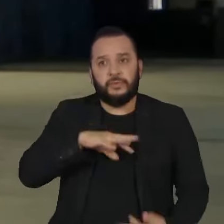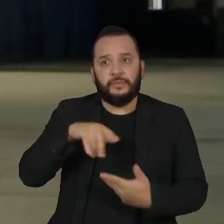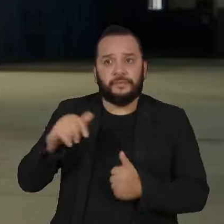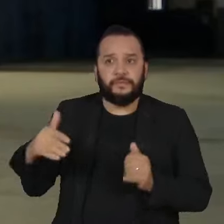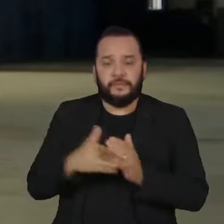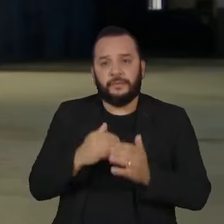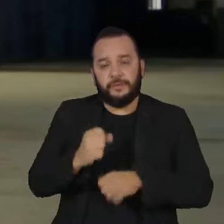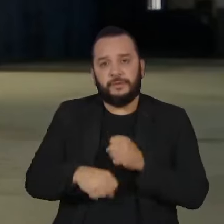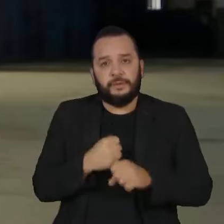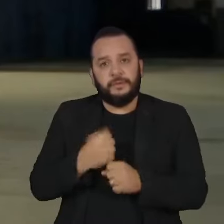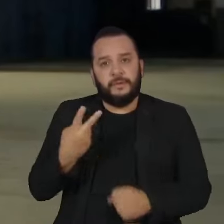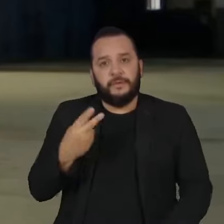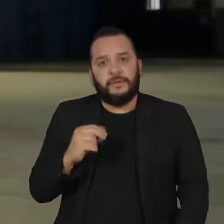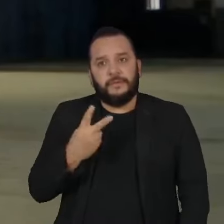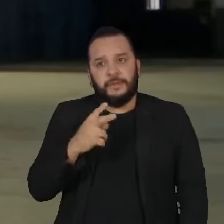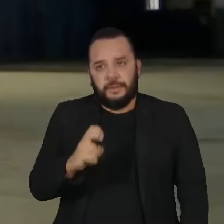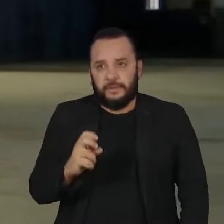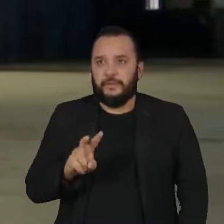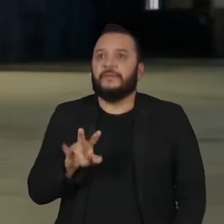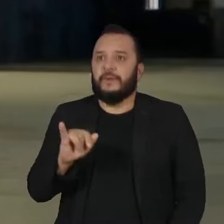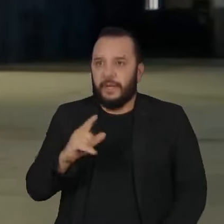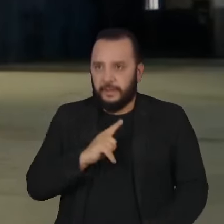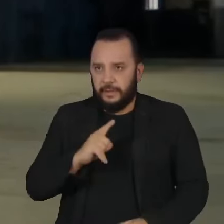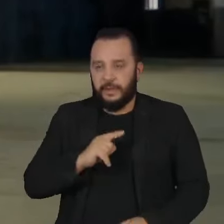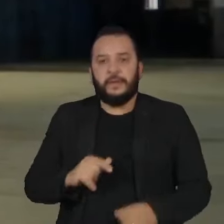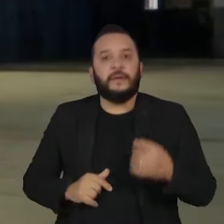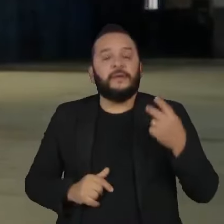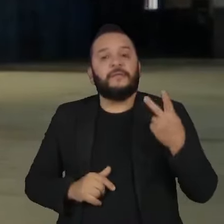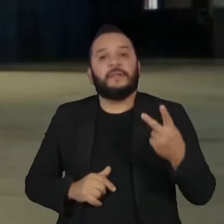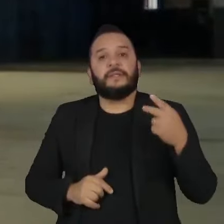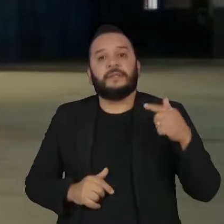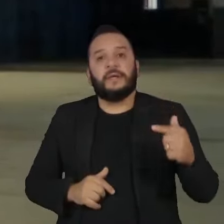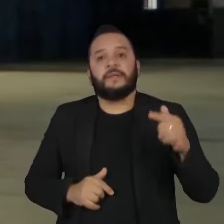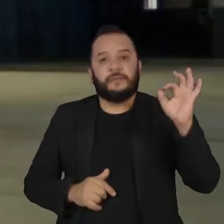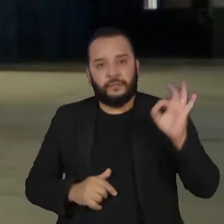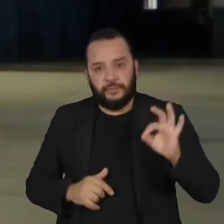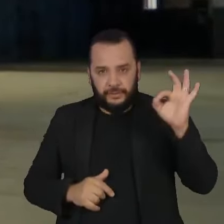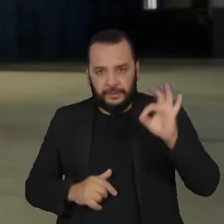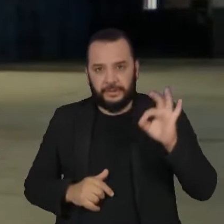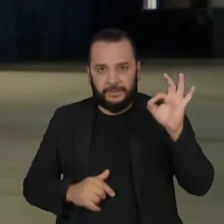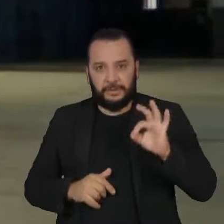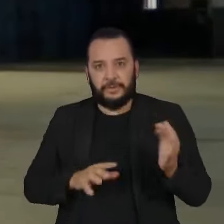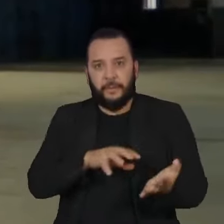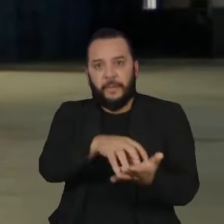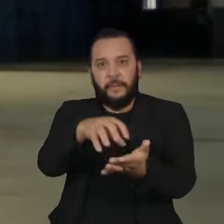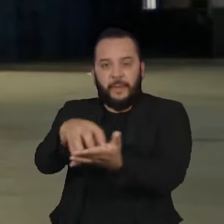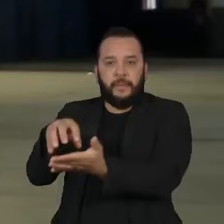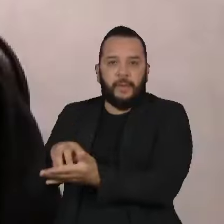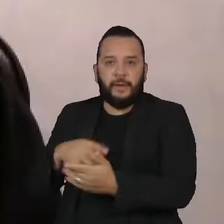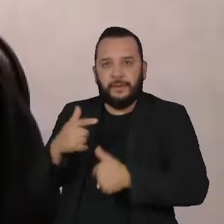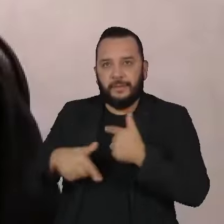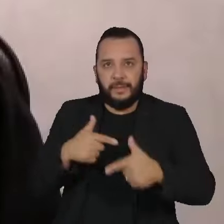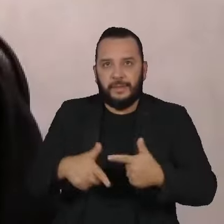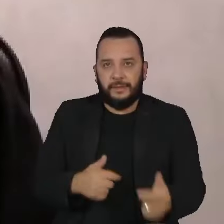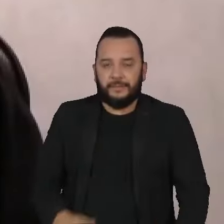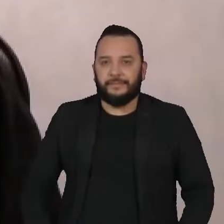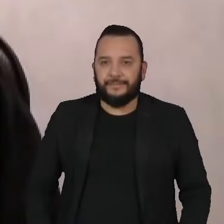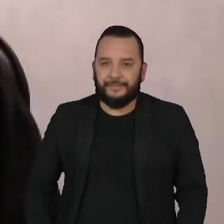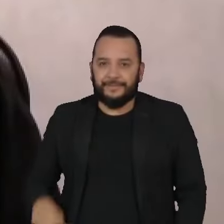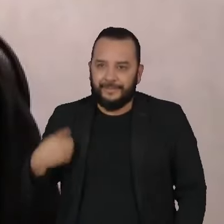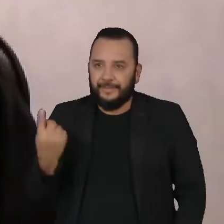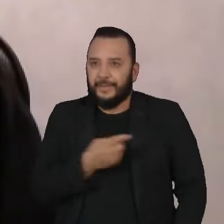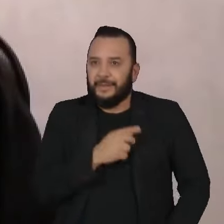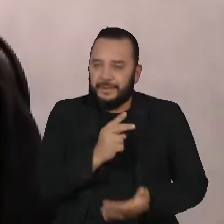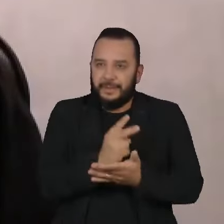2025 vai ocupar cerca de 27% dos postos de trabalho. A gente sempre pode